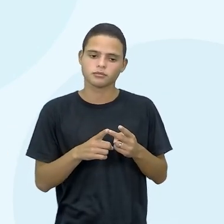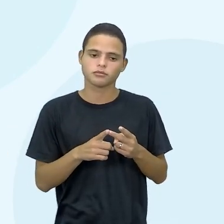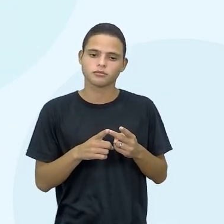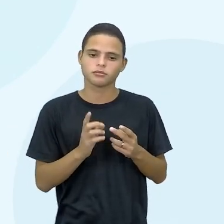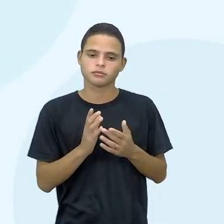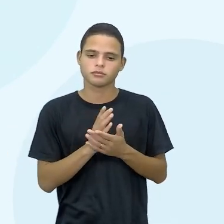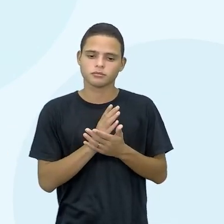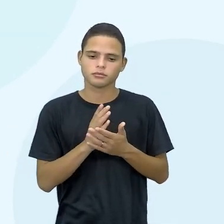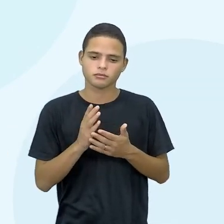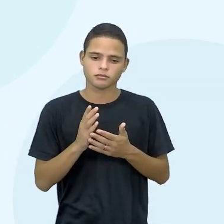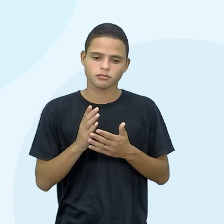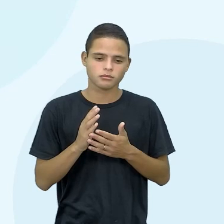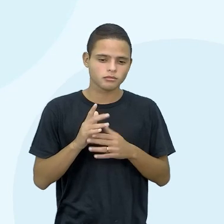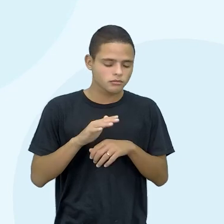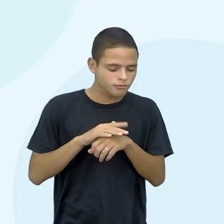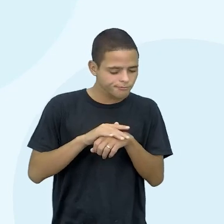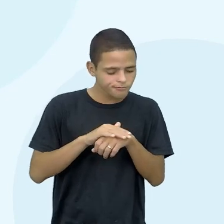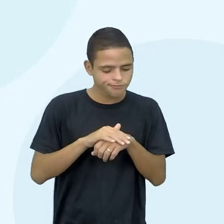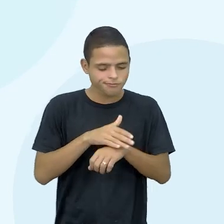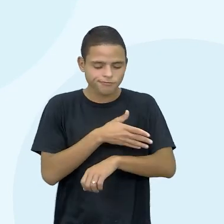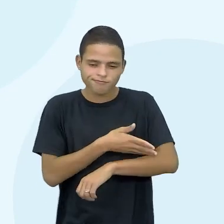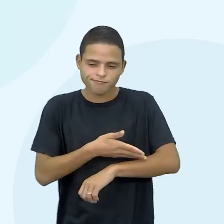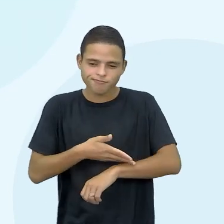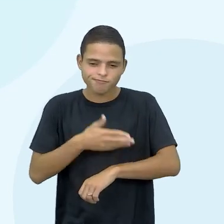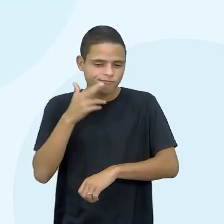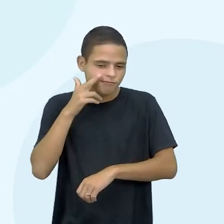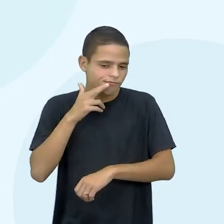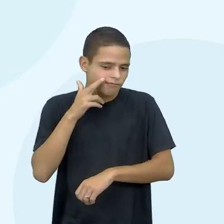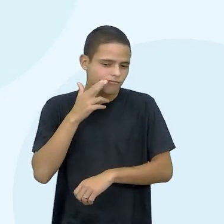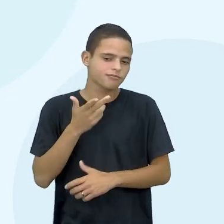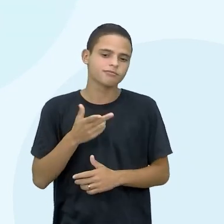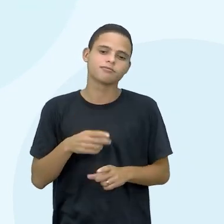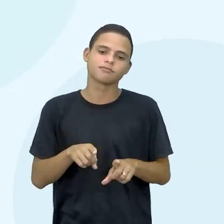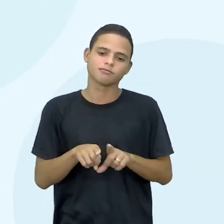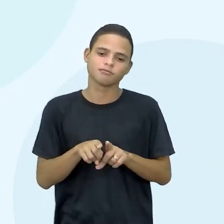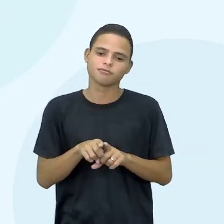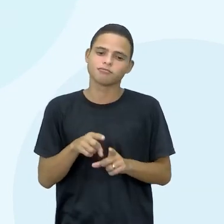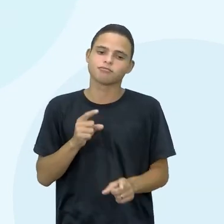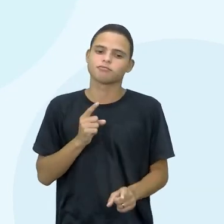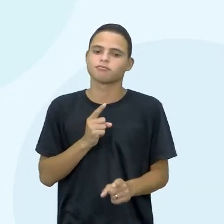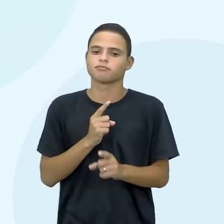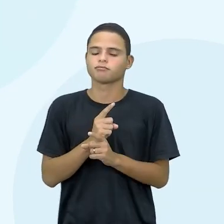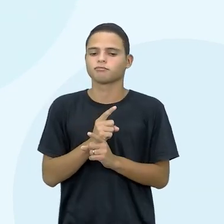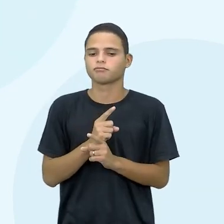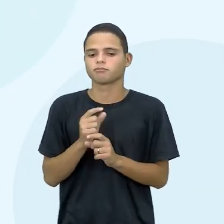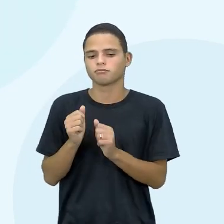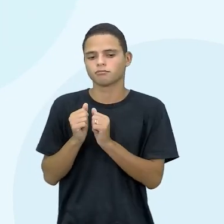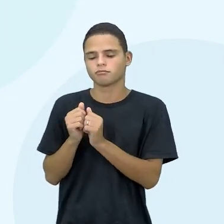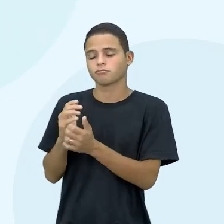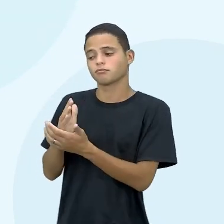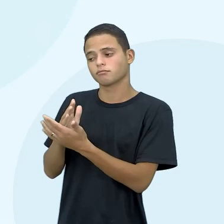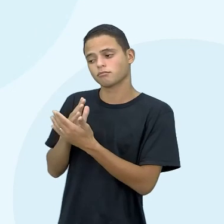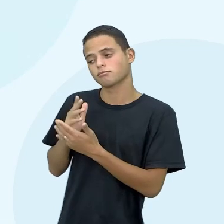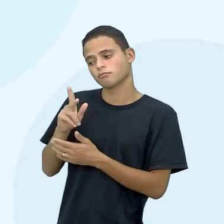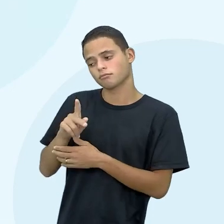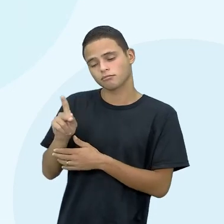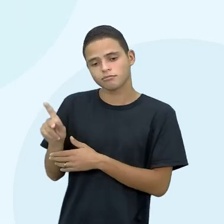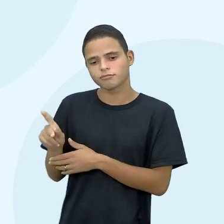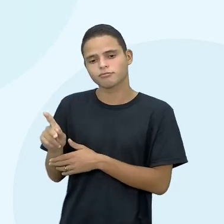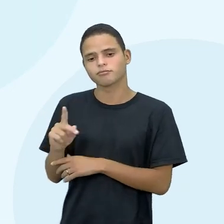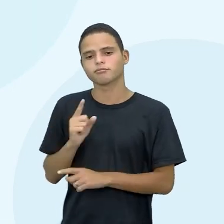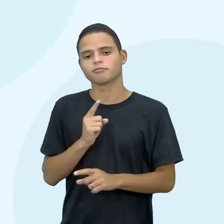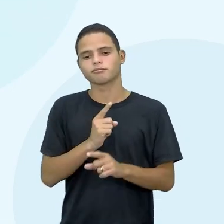mucosas que eram um pouco coradas, né, e aí, então, nosso diagnóstico, junto com o auxílio aí do professor